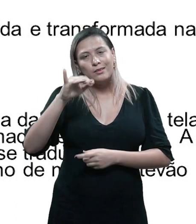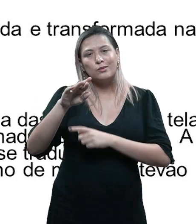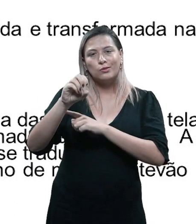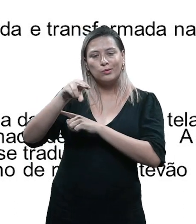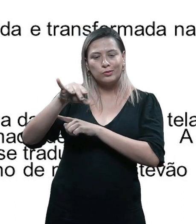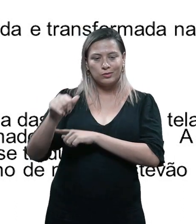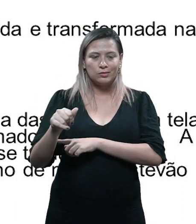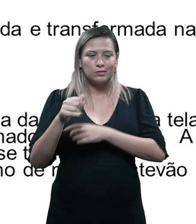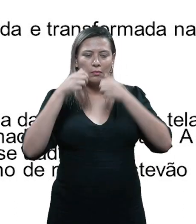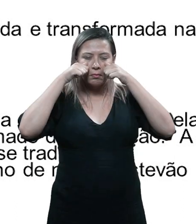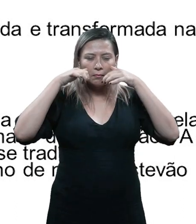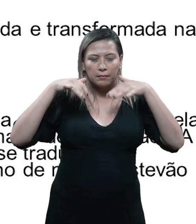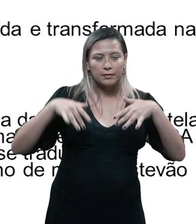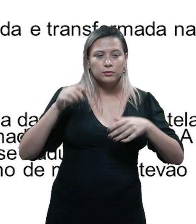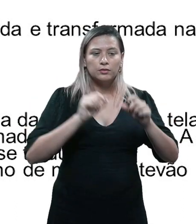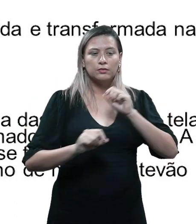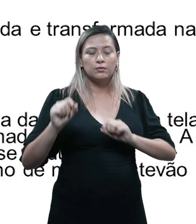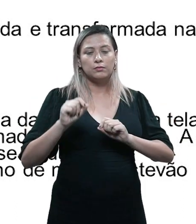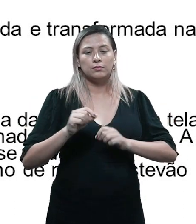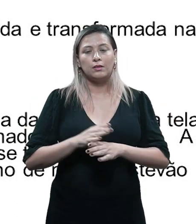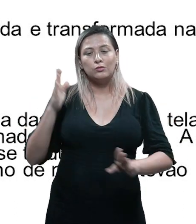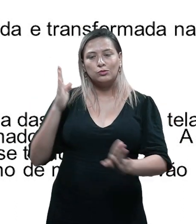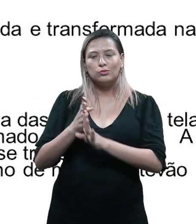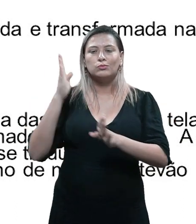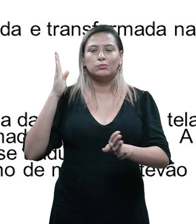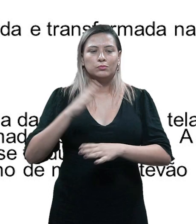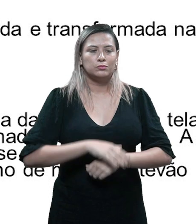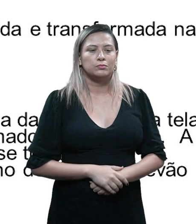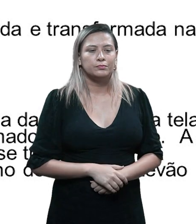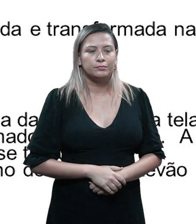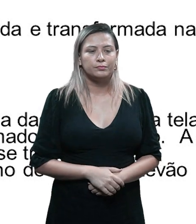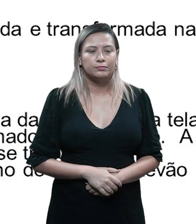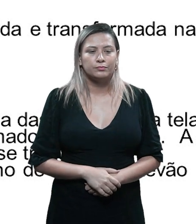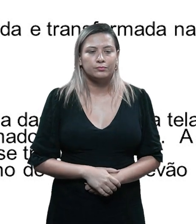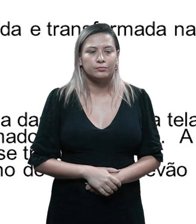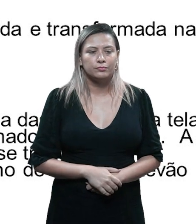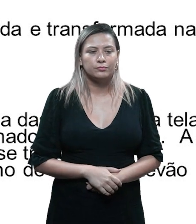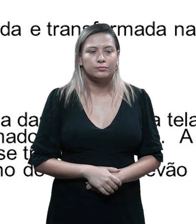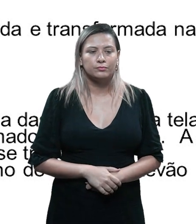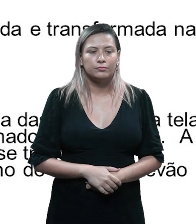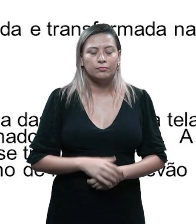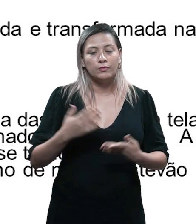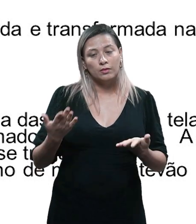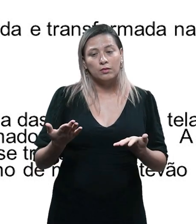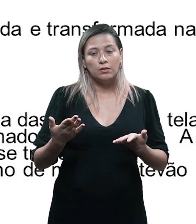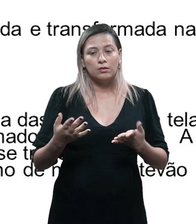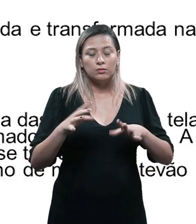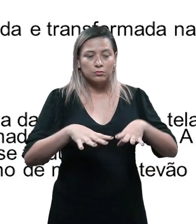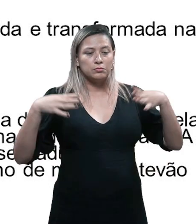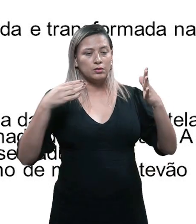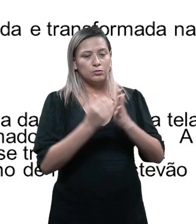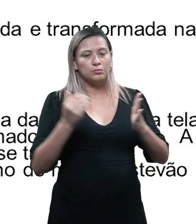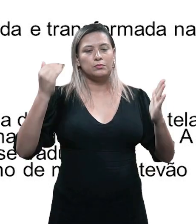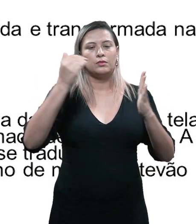Esse momento ele é chamado de revelação. A revelação põe o espectador numa situação de superioridade